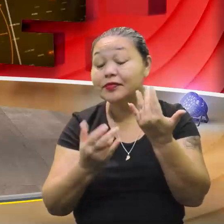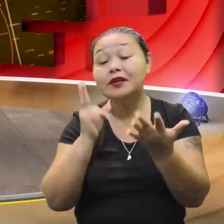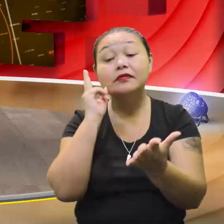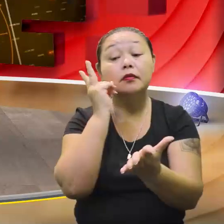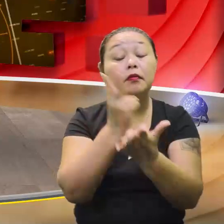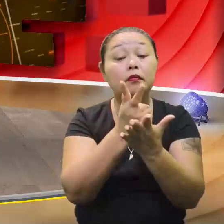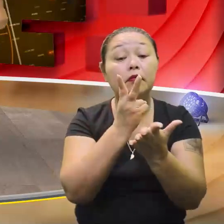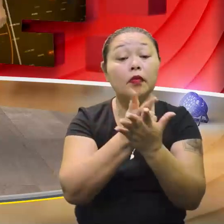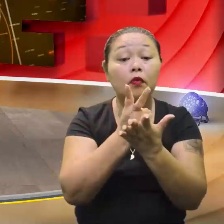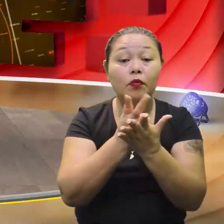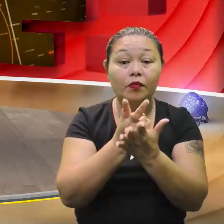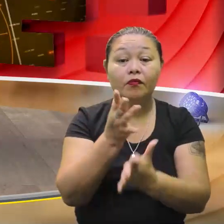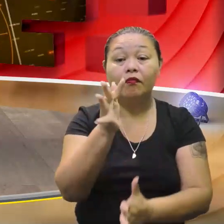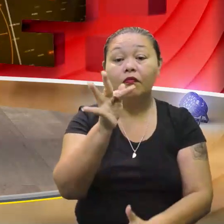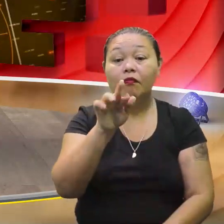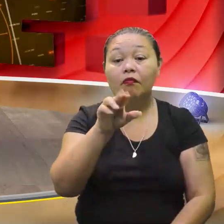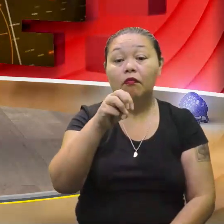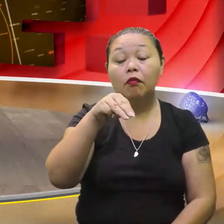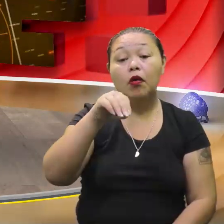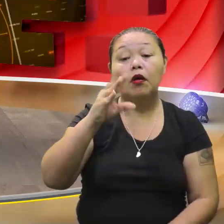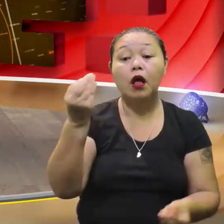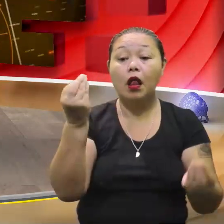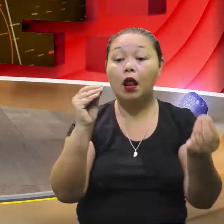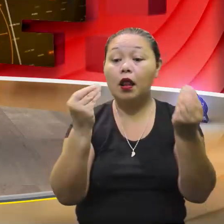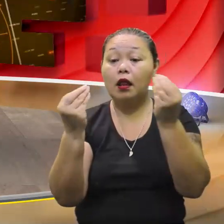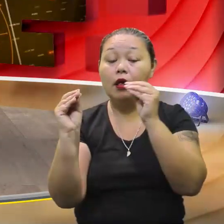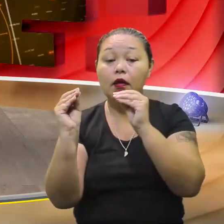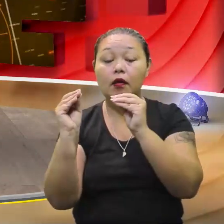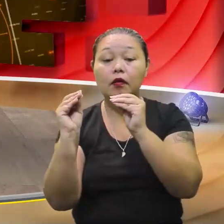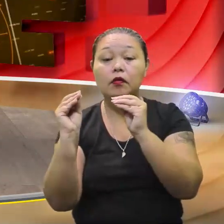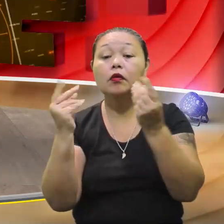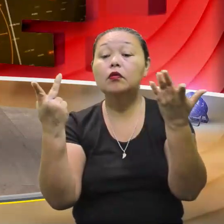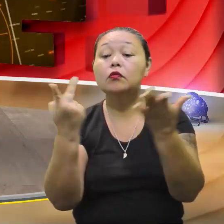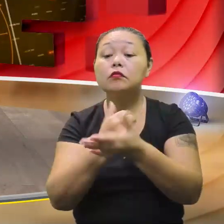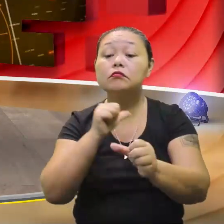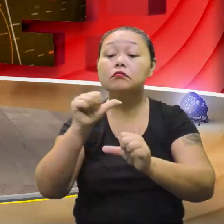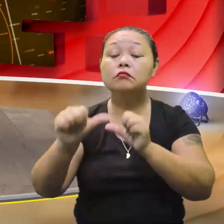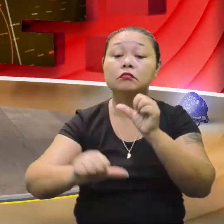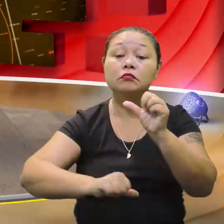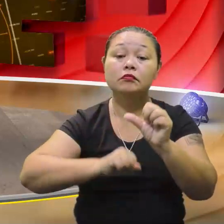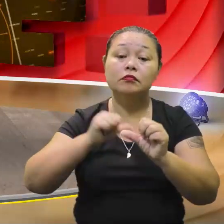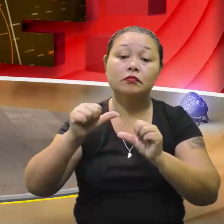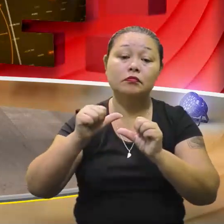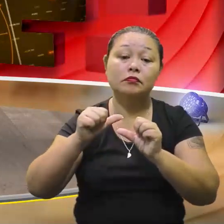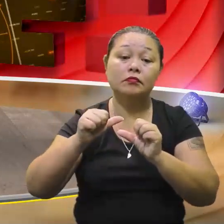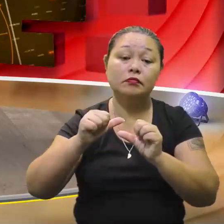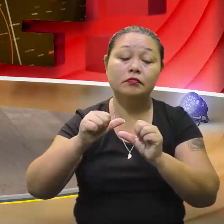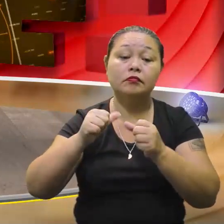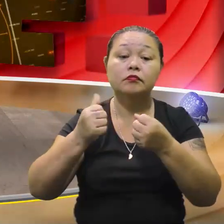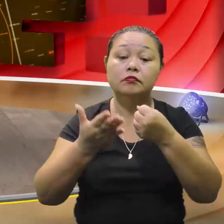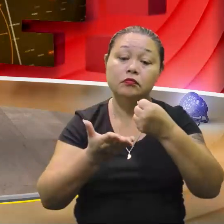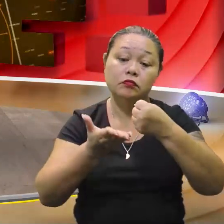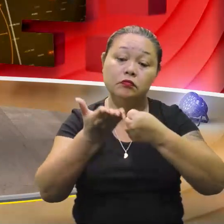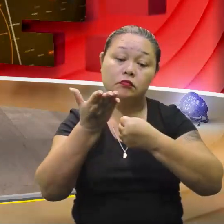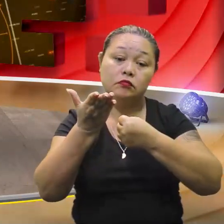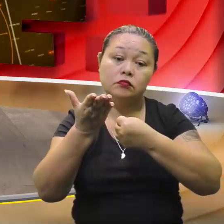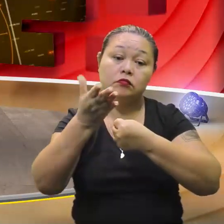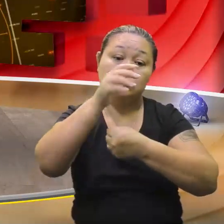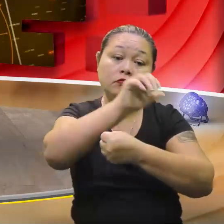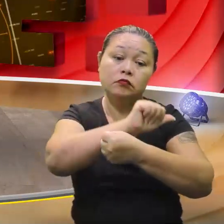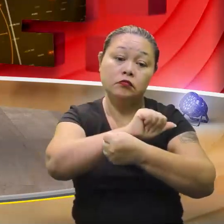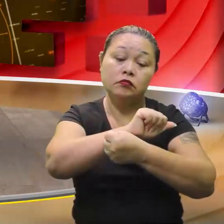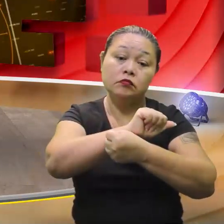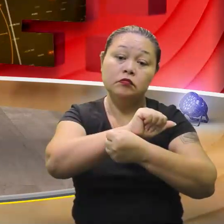mesma fórmula, a mesma composição. O que vai mudar? Vai mudar o coeficiente A